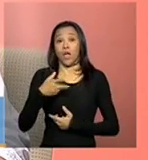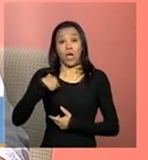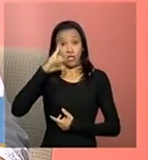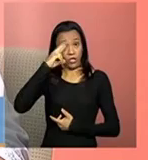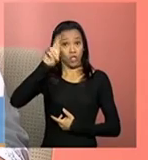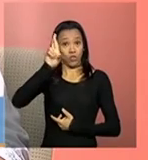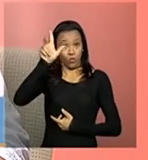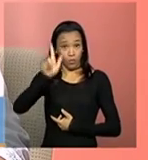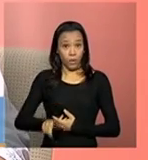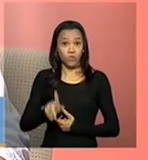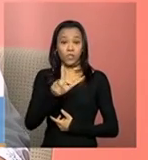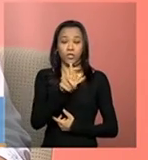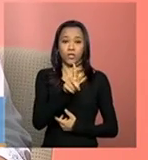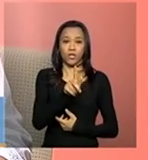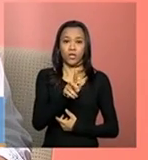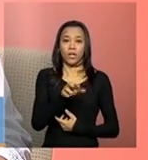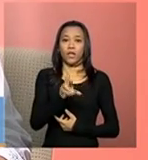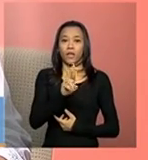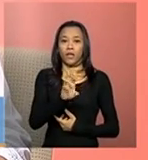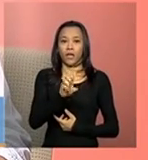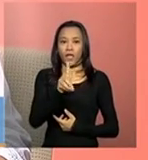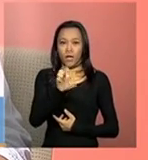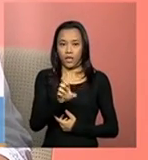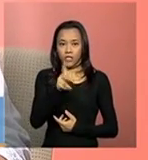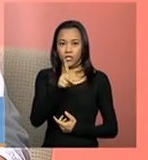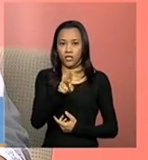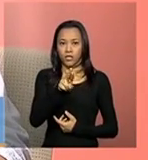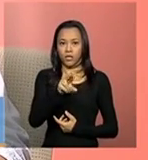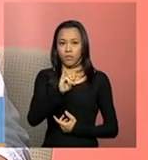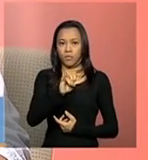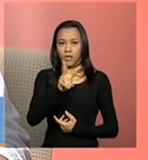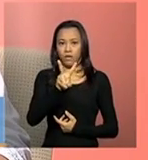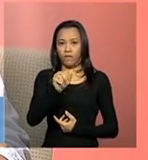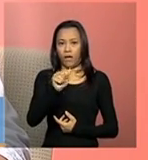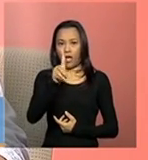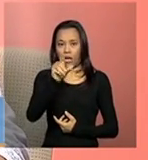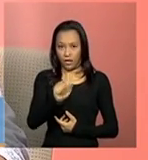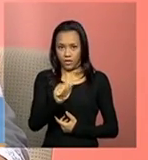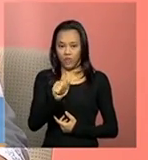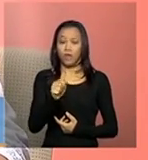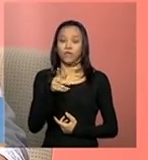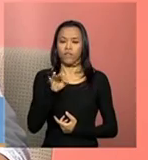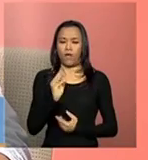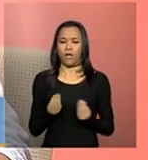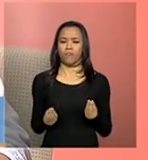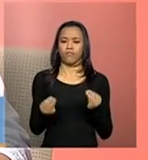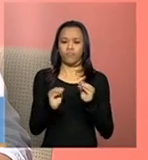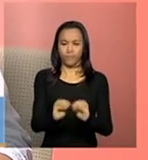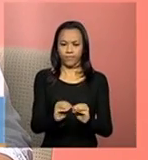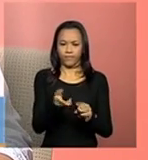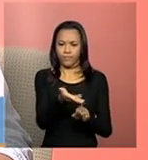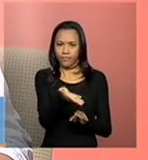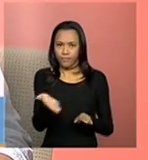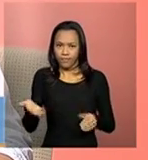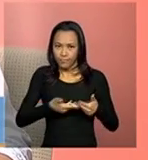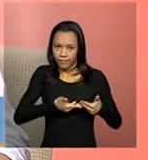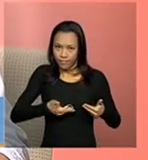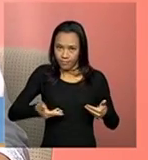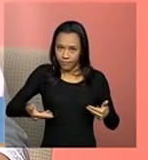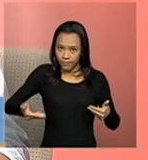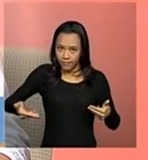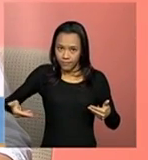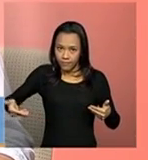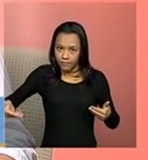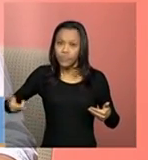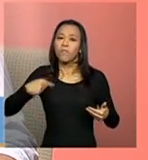Rede Privada Suas, vamos colocar agora o endereço para todo mundo anotar, redeprivadasuas,